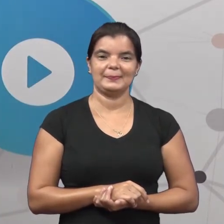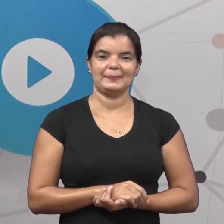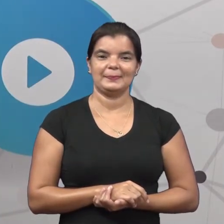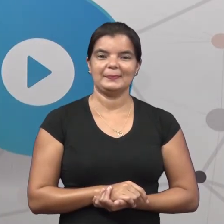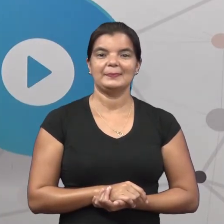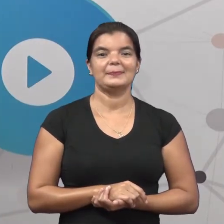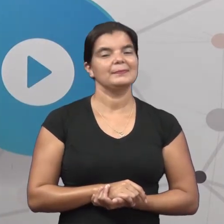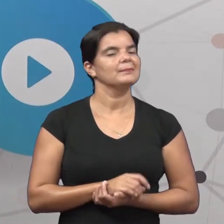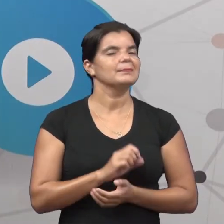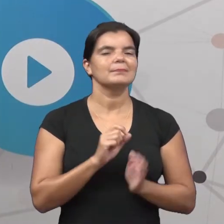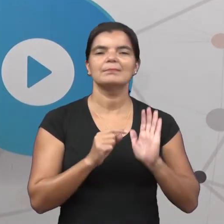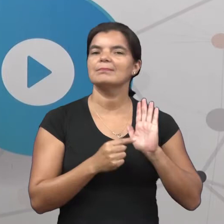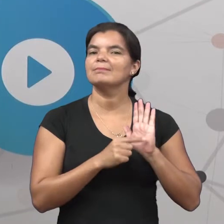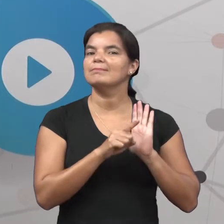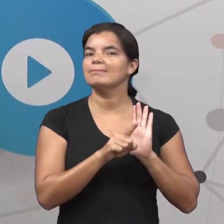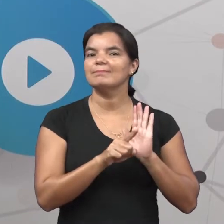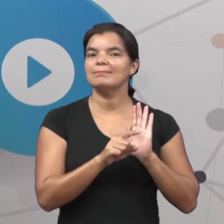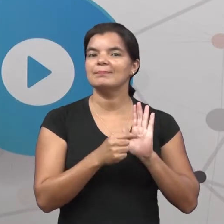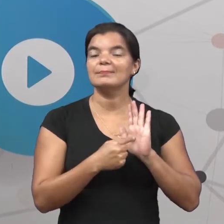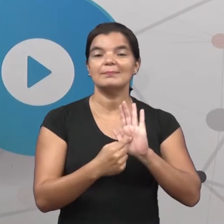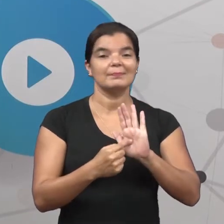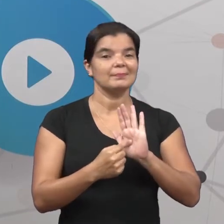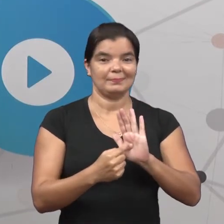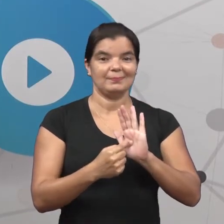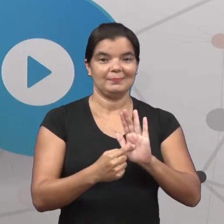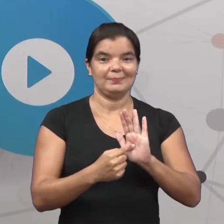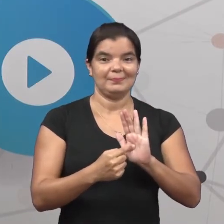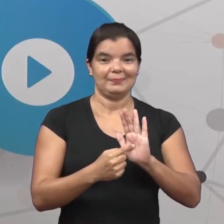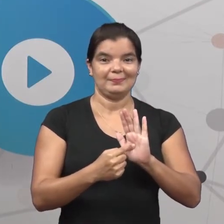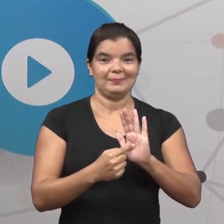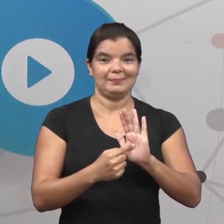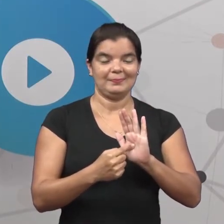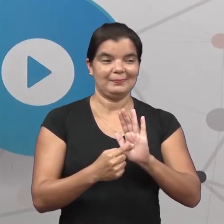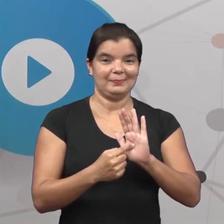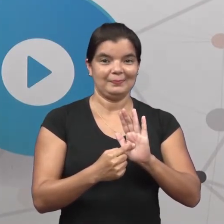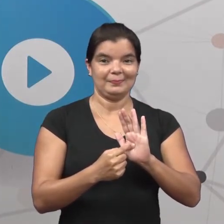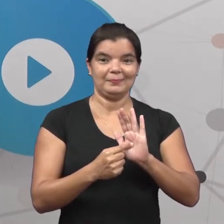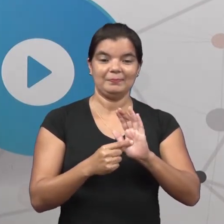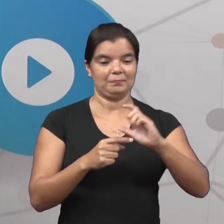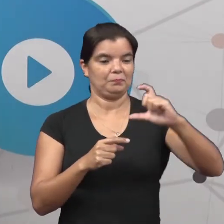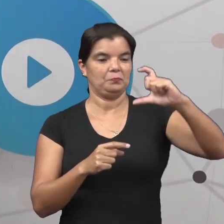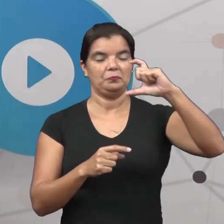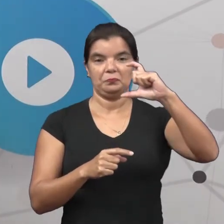E esse? Nós temos um cadeado.